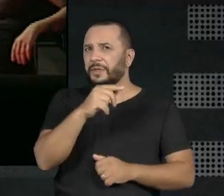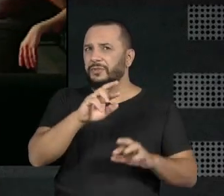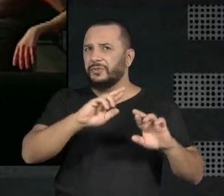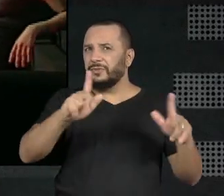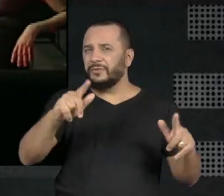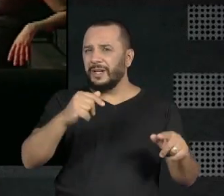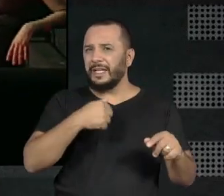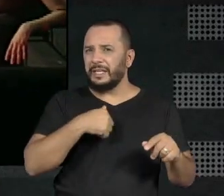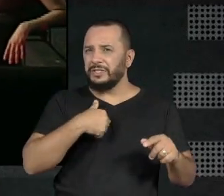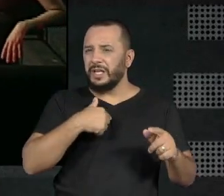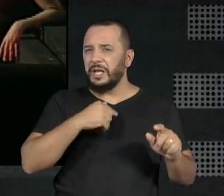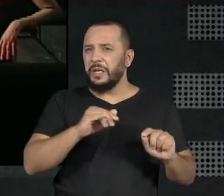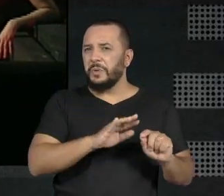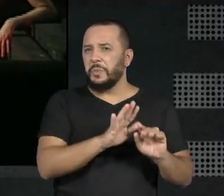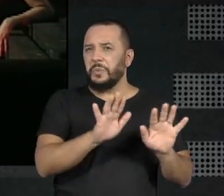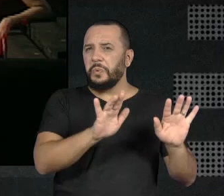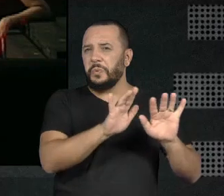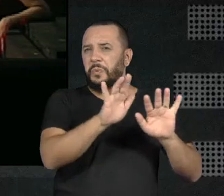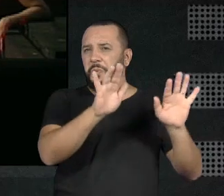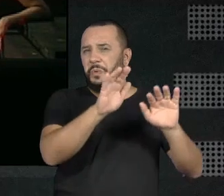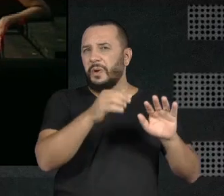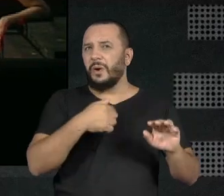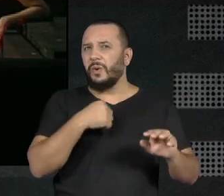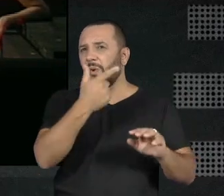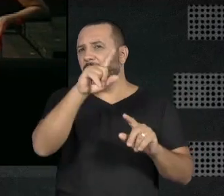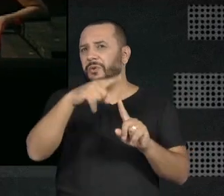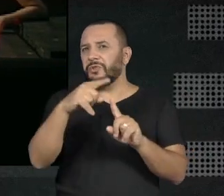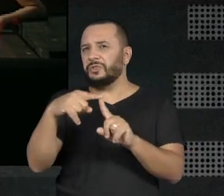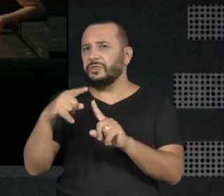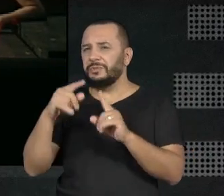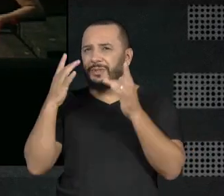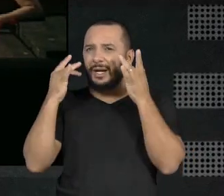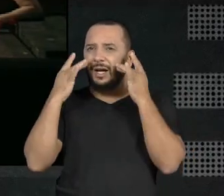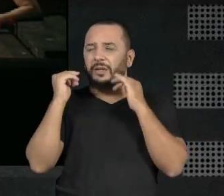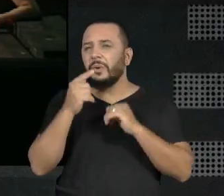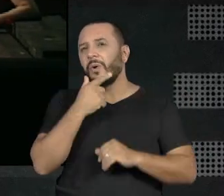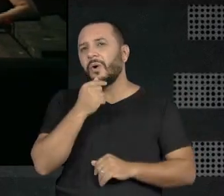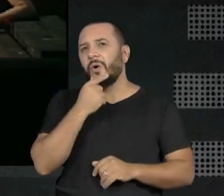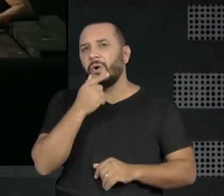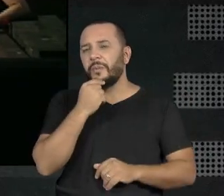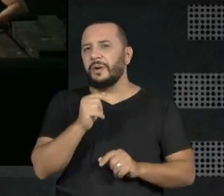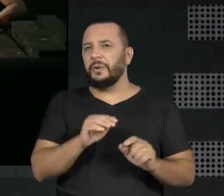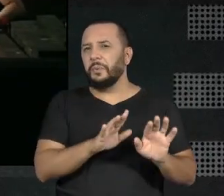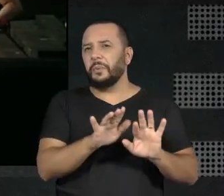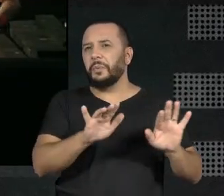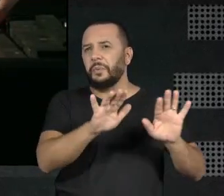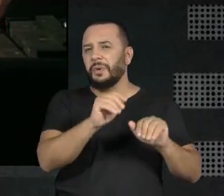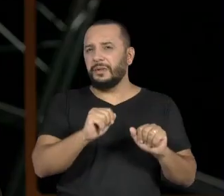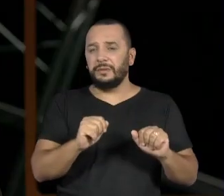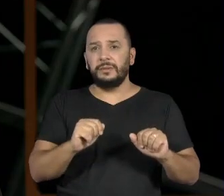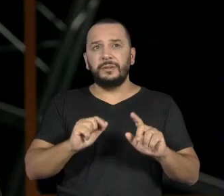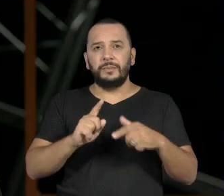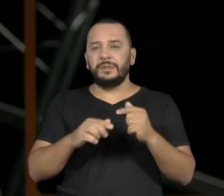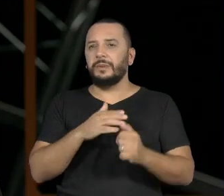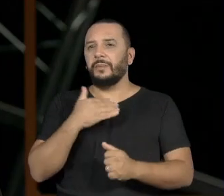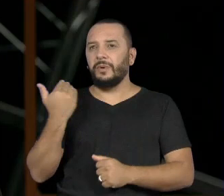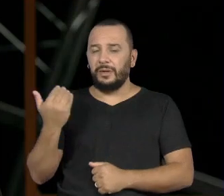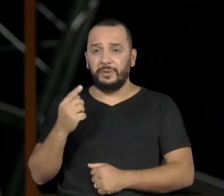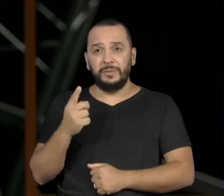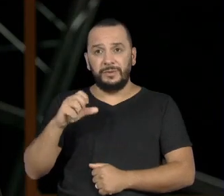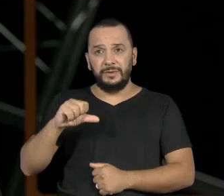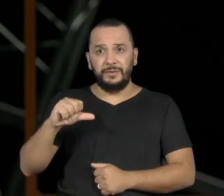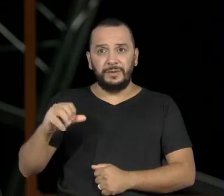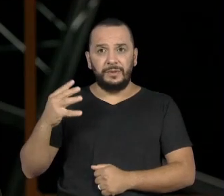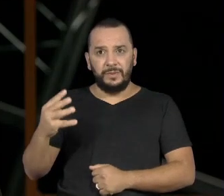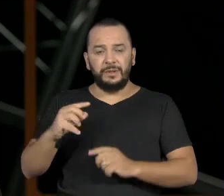Trabalhar com o Gerald Thomas, pegar outro tipo de teatro. O homem da fumaça. E ela morreu logo em seguida. Eu... Ela morreu em 94, em